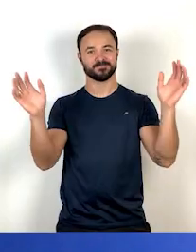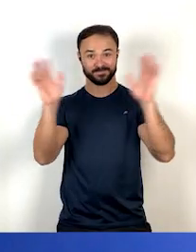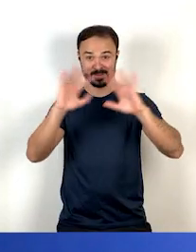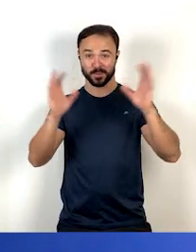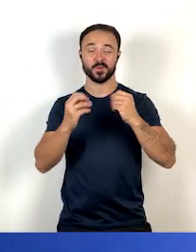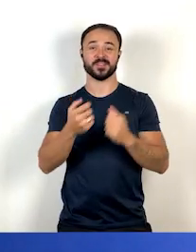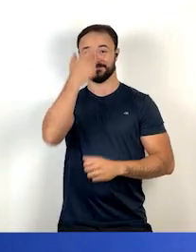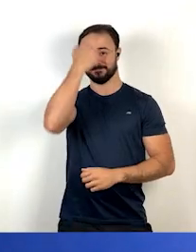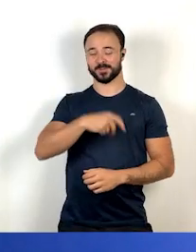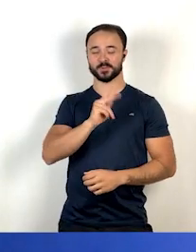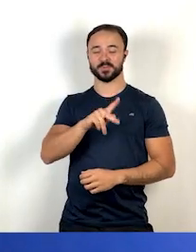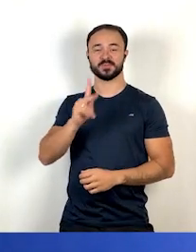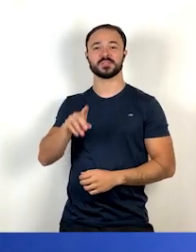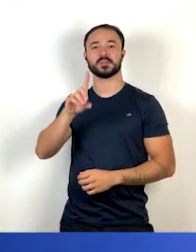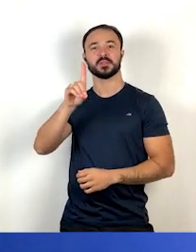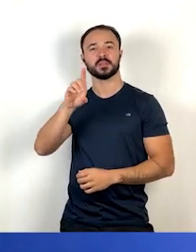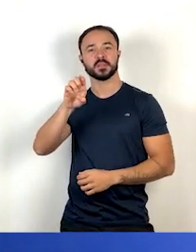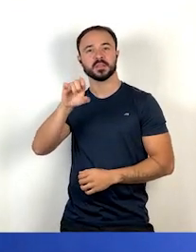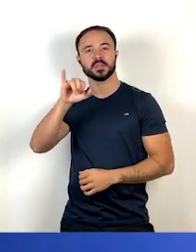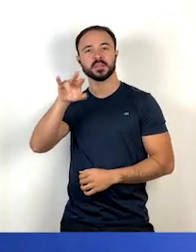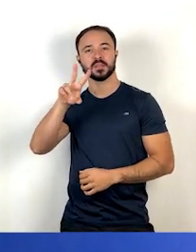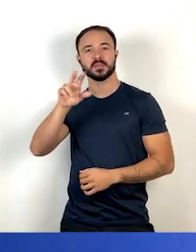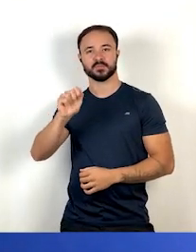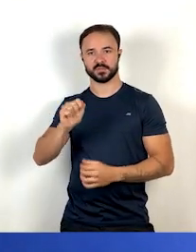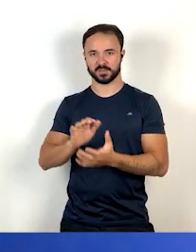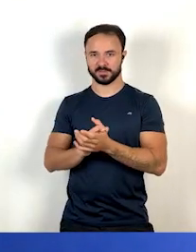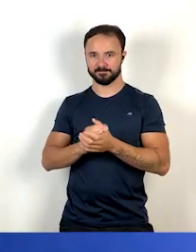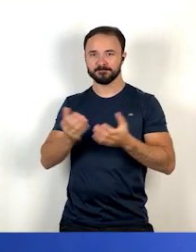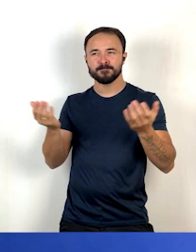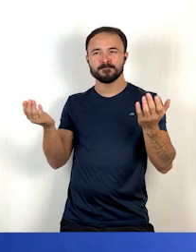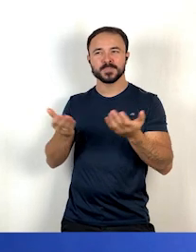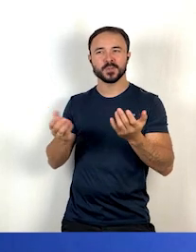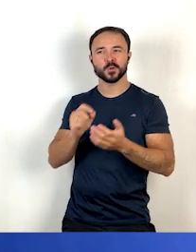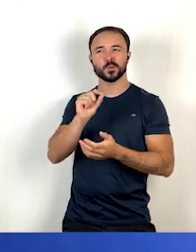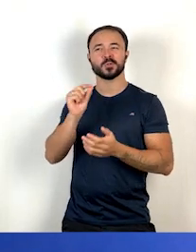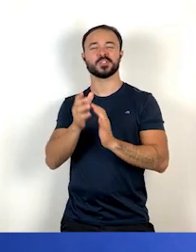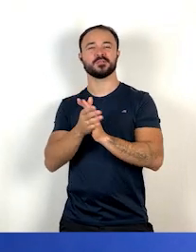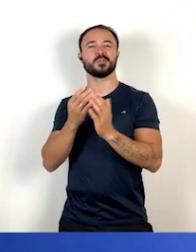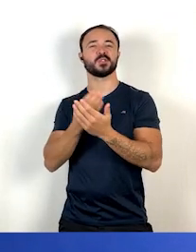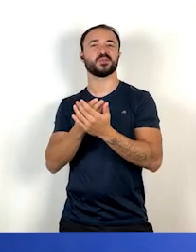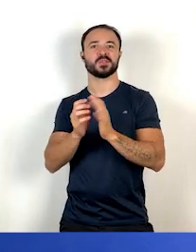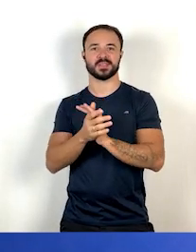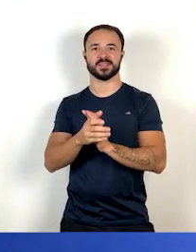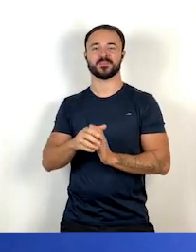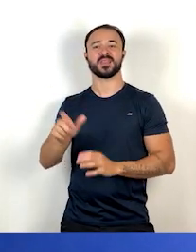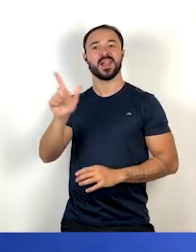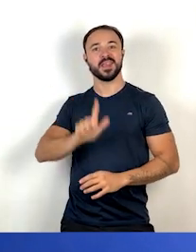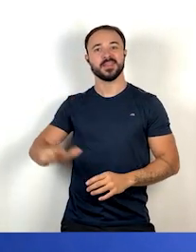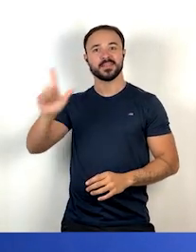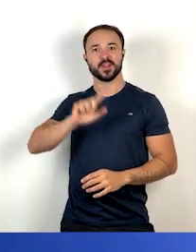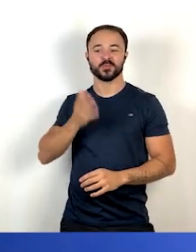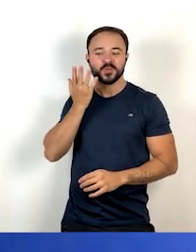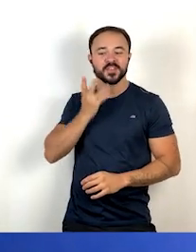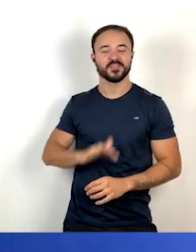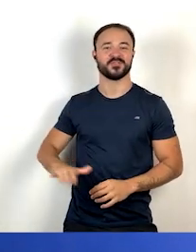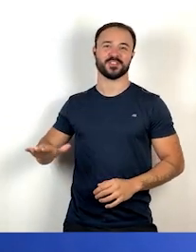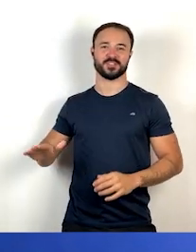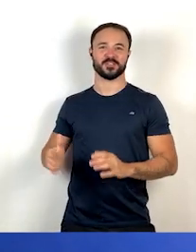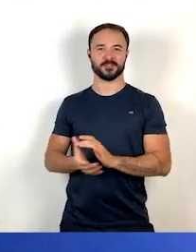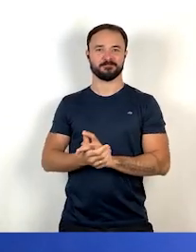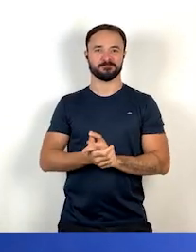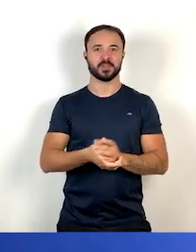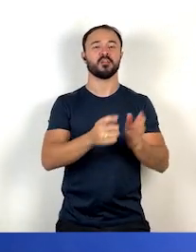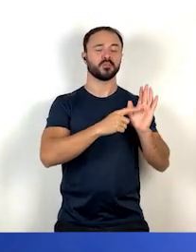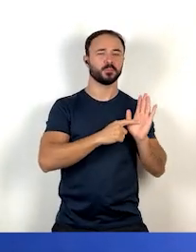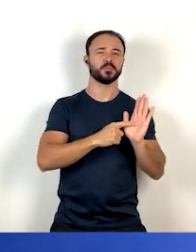Olá, eu sou a professora Deva Vasconcelos e nessa aula nós vamos estudar literatura infantil.